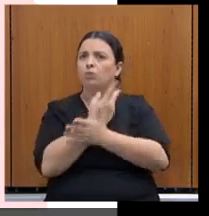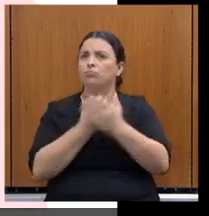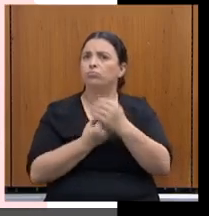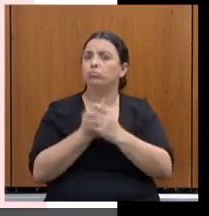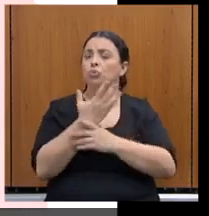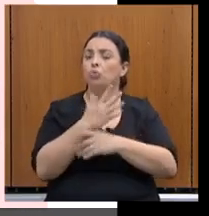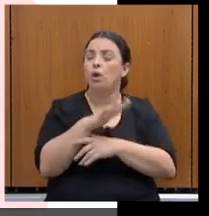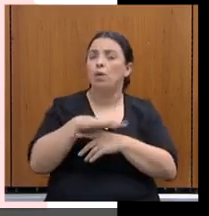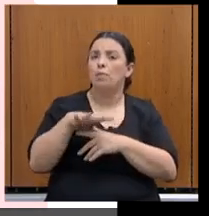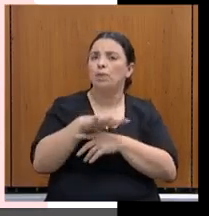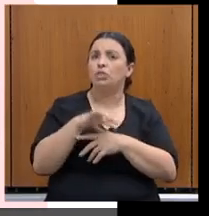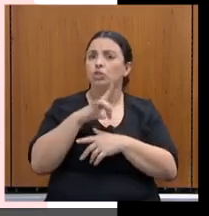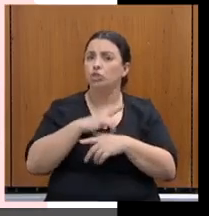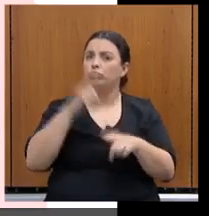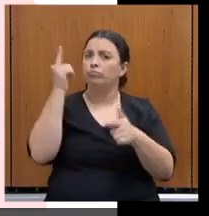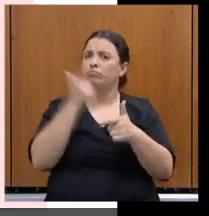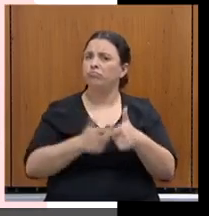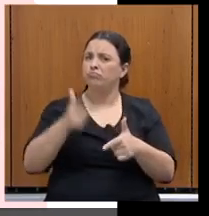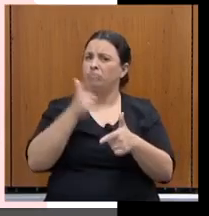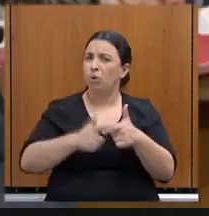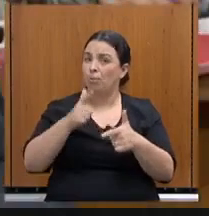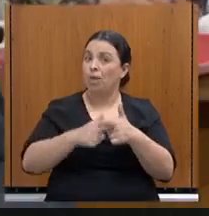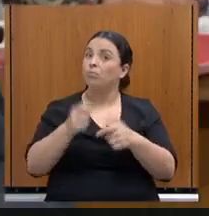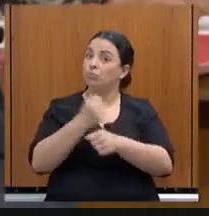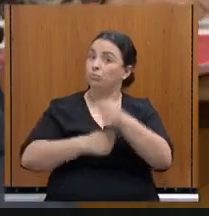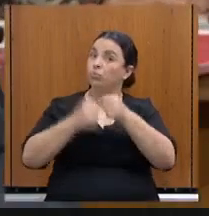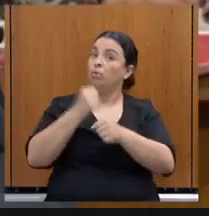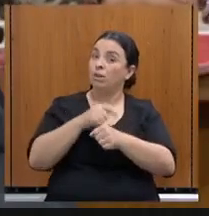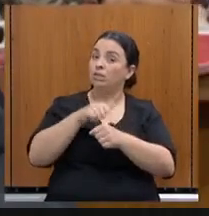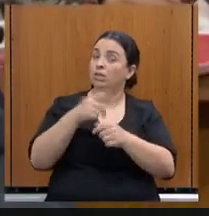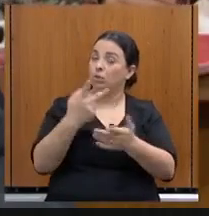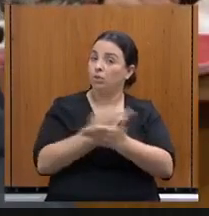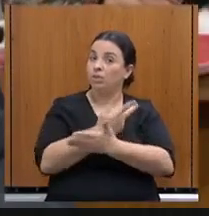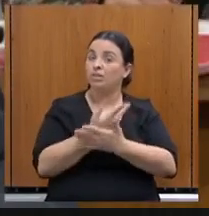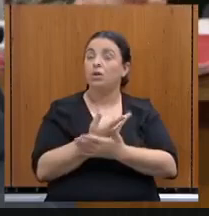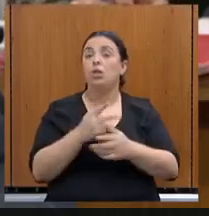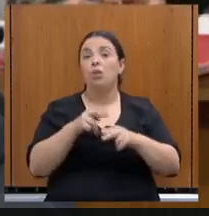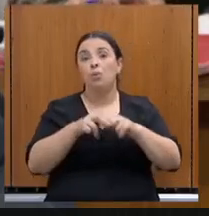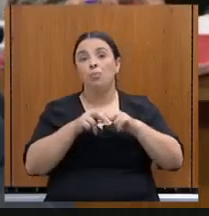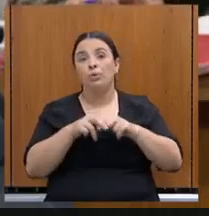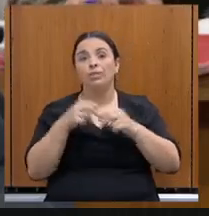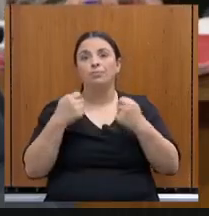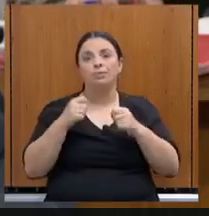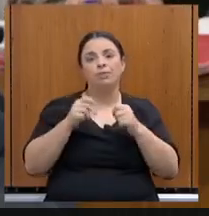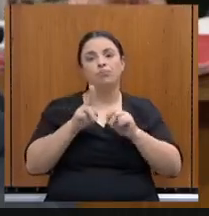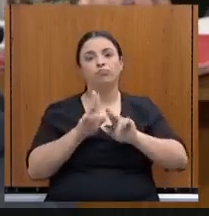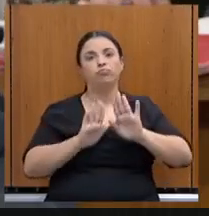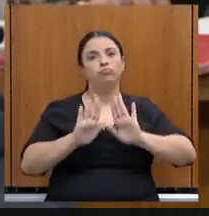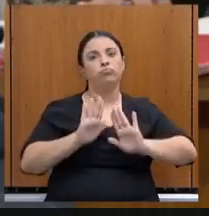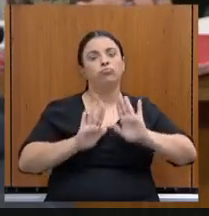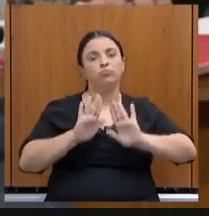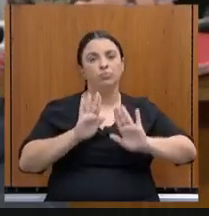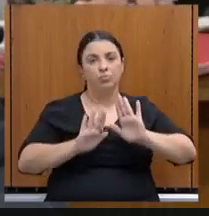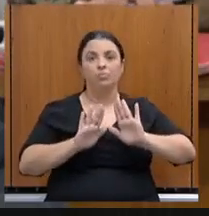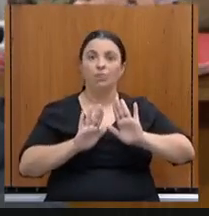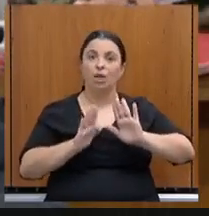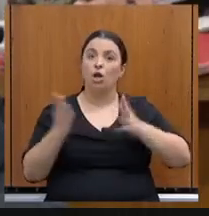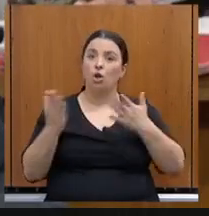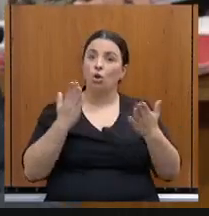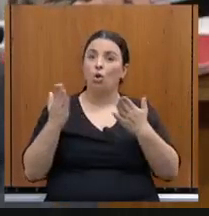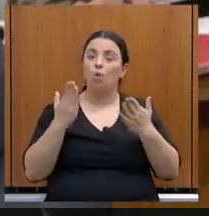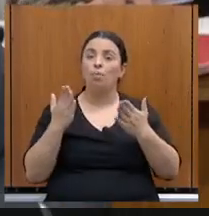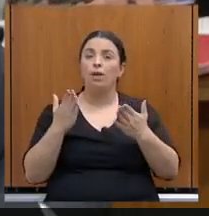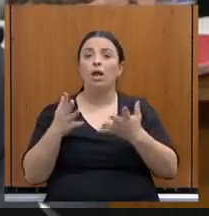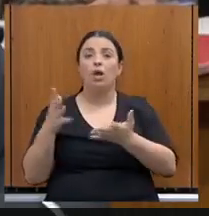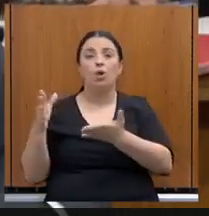arrecadação, ano passado. E esse é o motivo do conservadorismo versus o que está acontecendo na nossa arrecadação